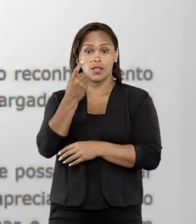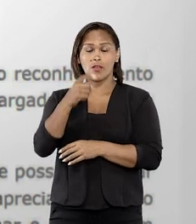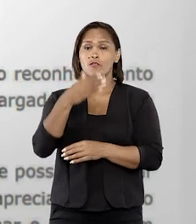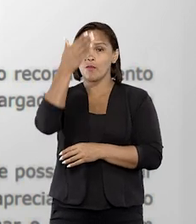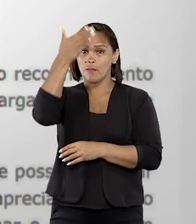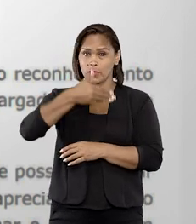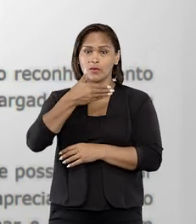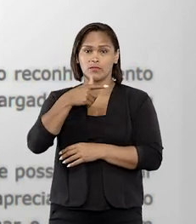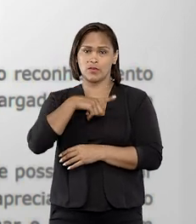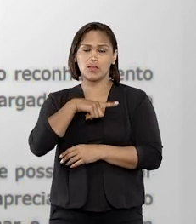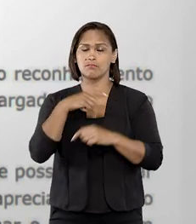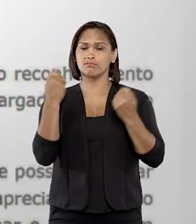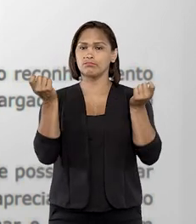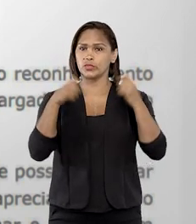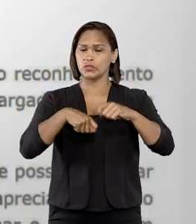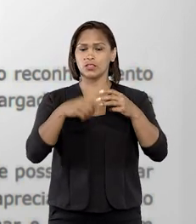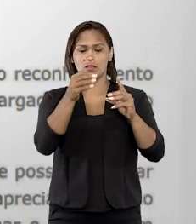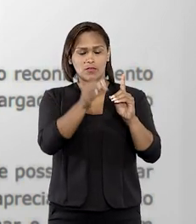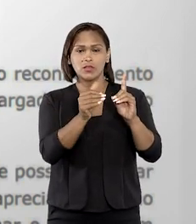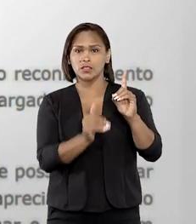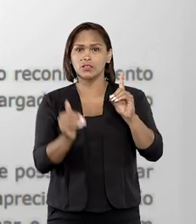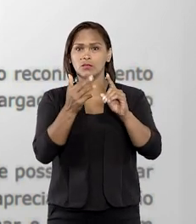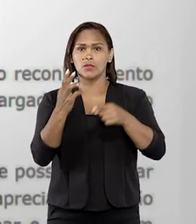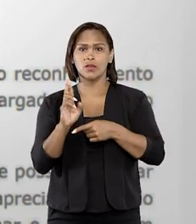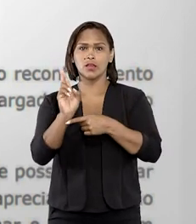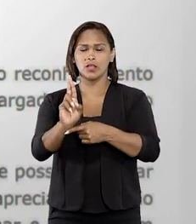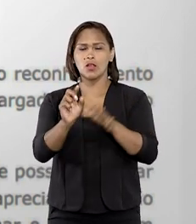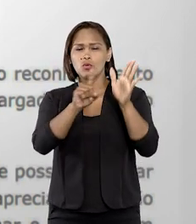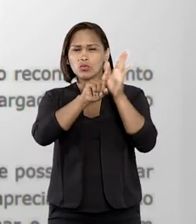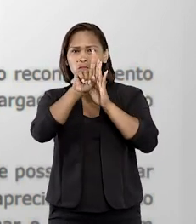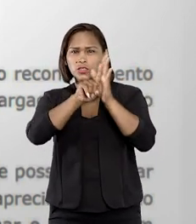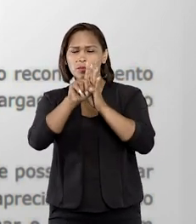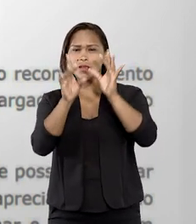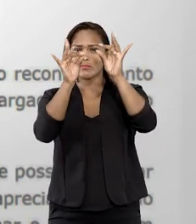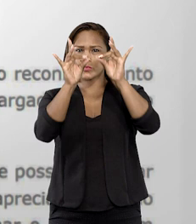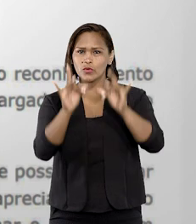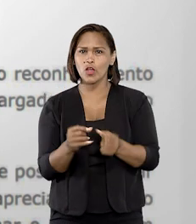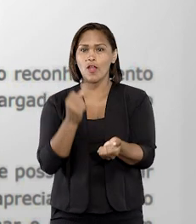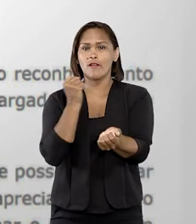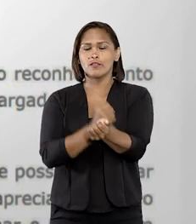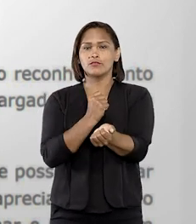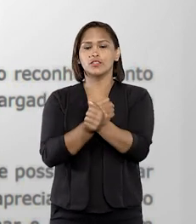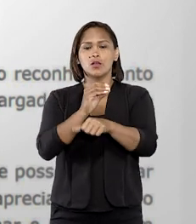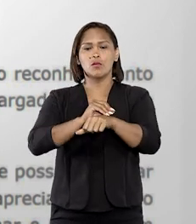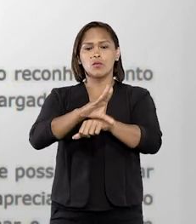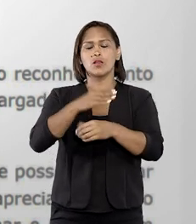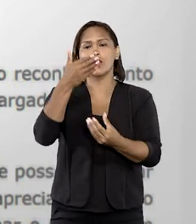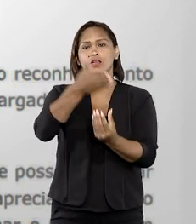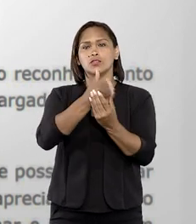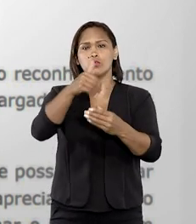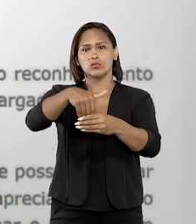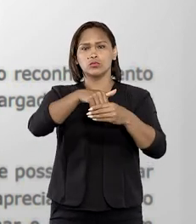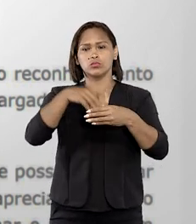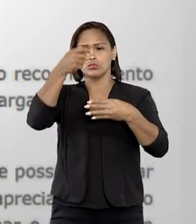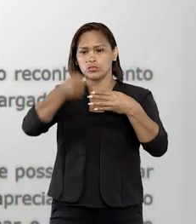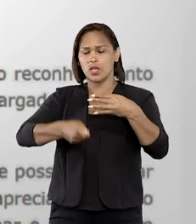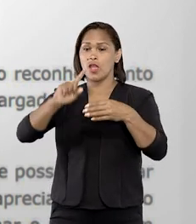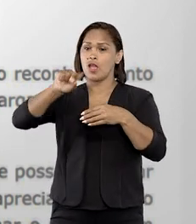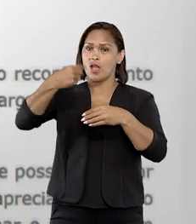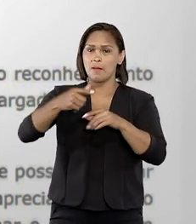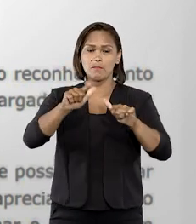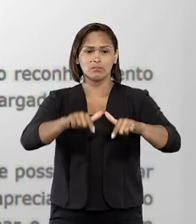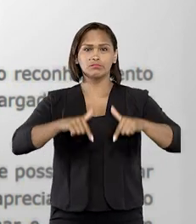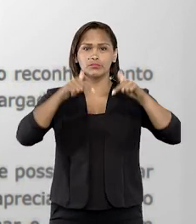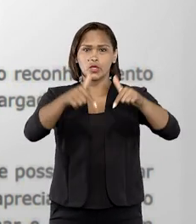interessado foi comprovado e caberia ao desembargador relator examinar a alegação de vício na publicação do acórdão, mesmo